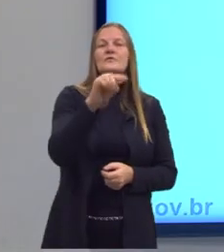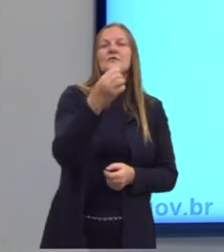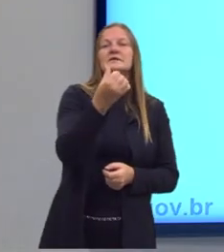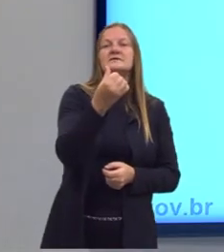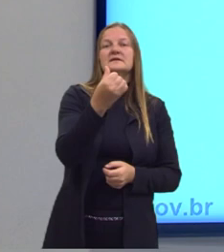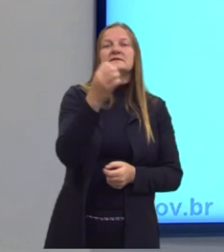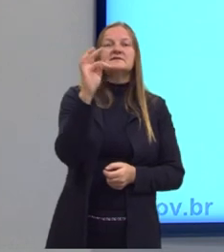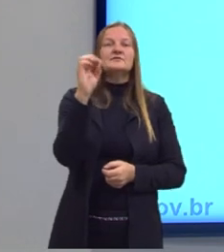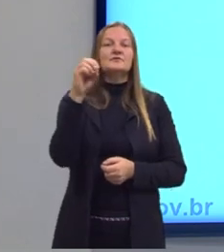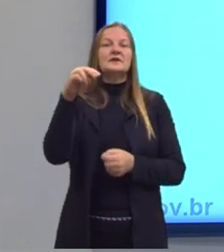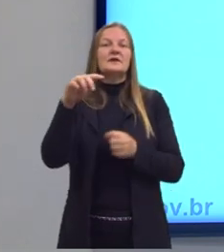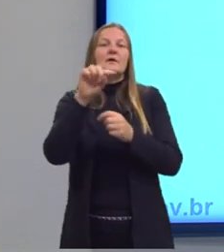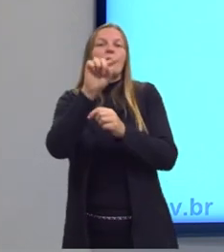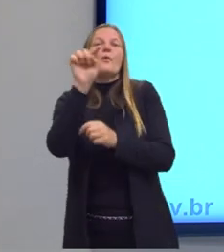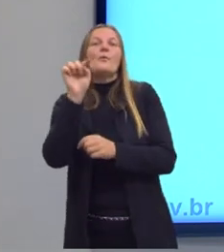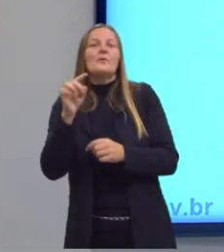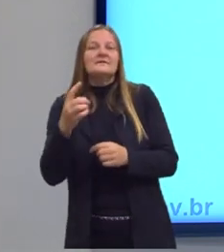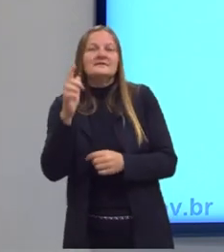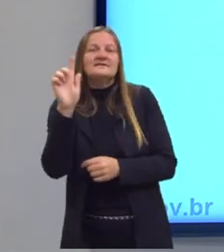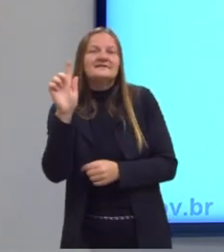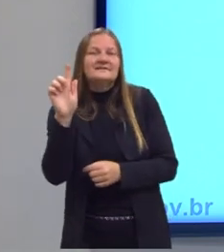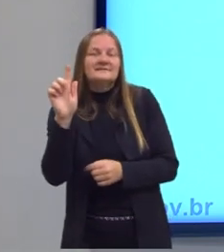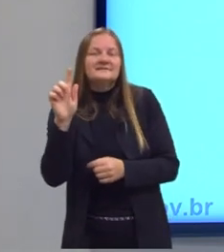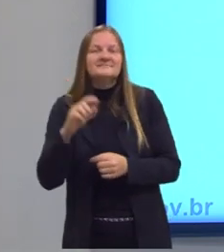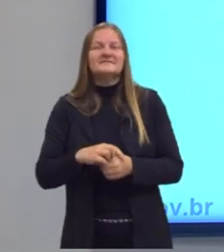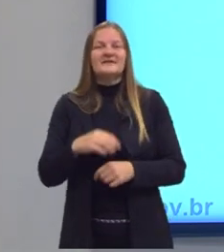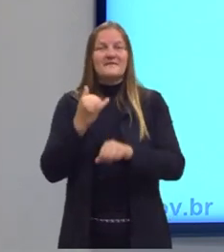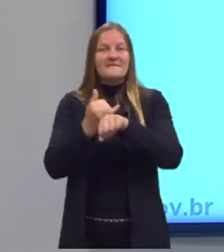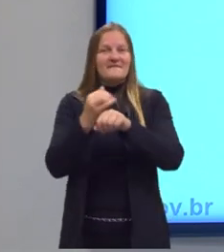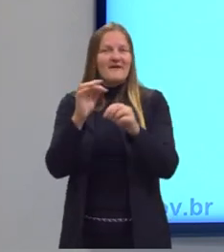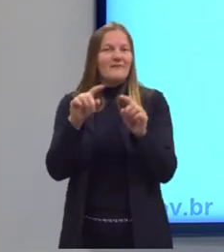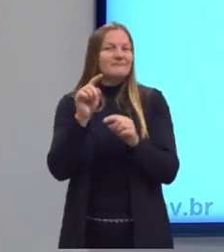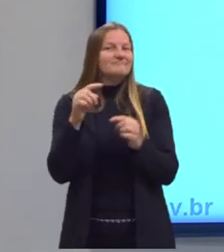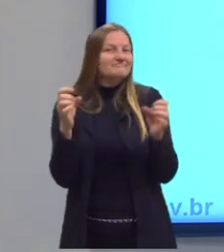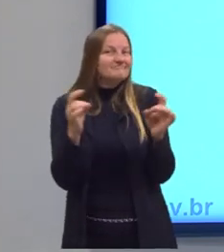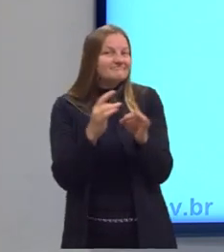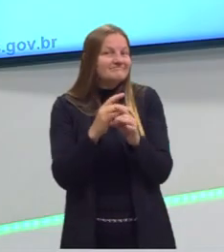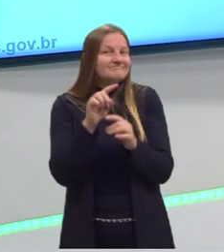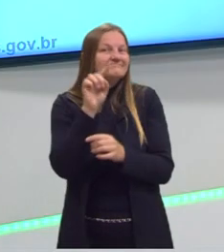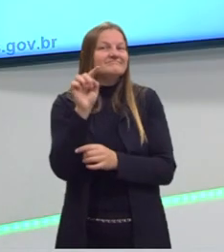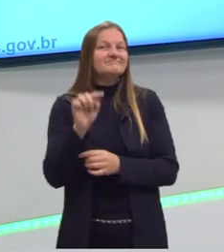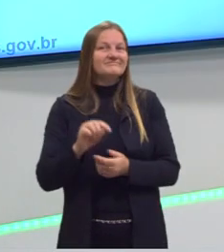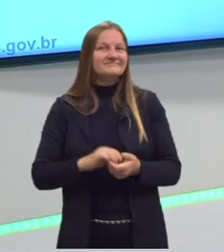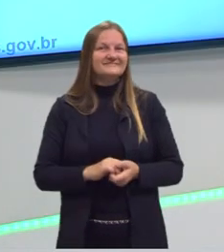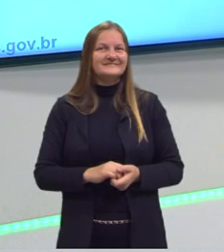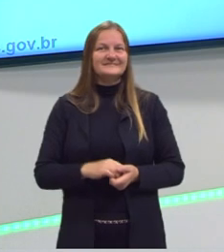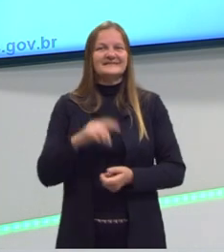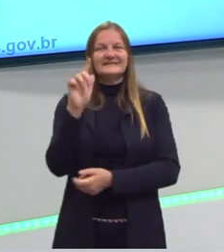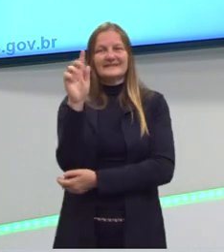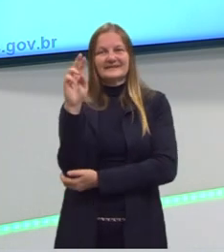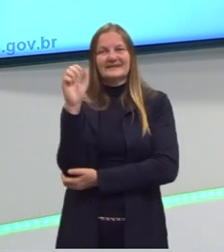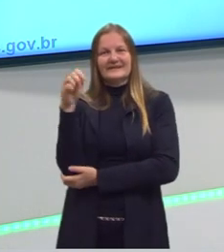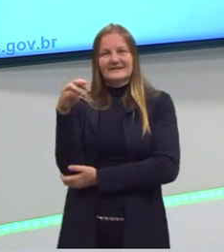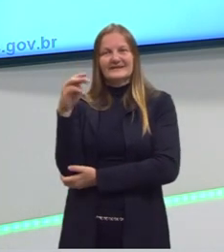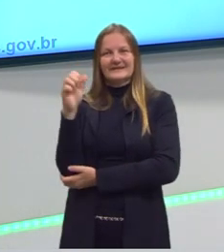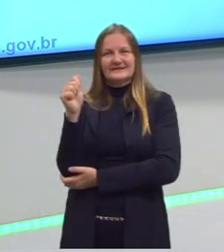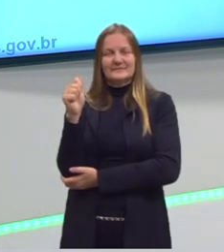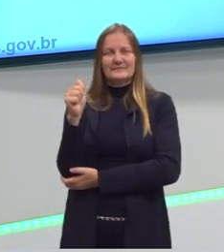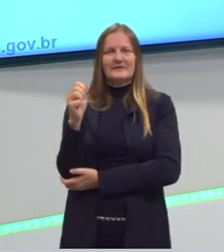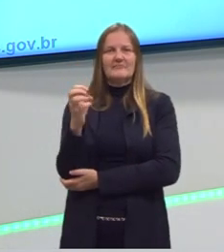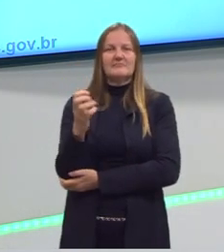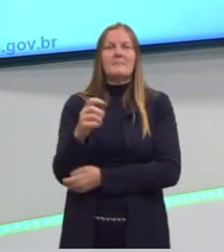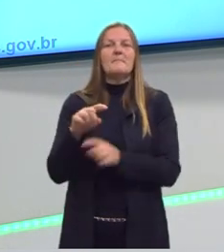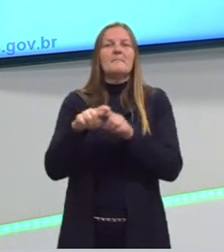toneladas, quantas gramas de ferro eu vou formar? Eu não vou falar em gramas, porque seria um valor muito alto,